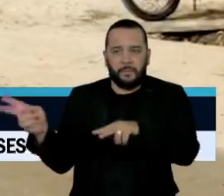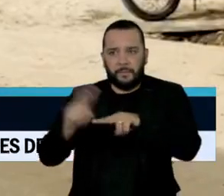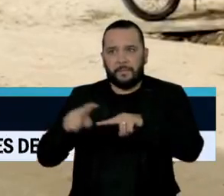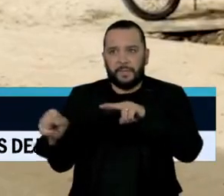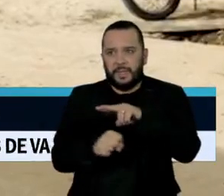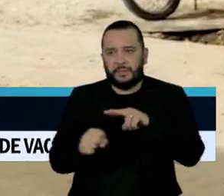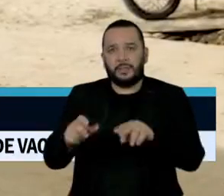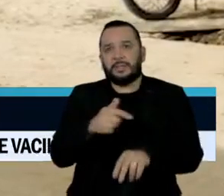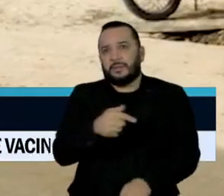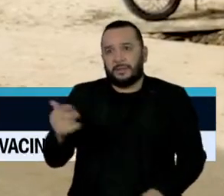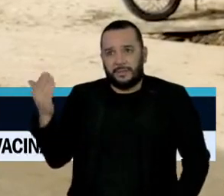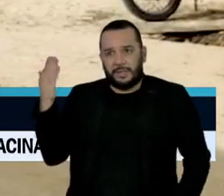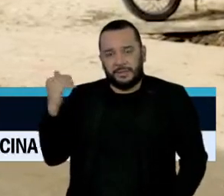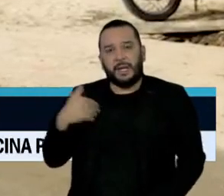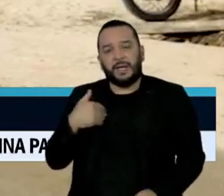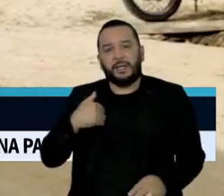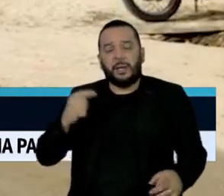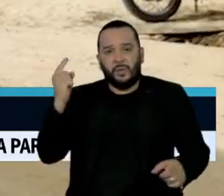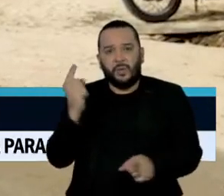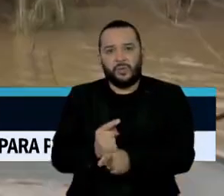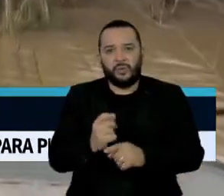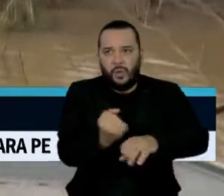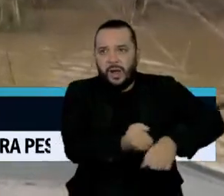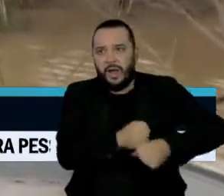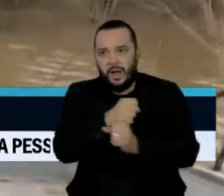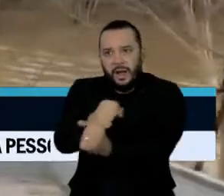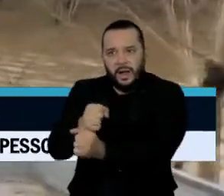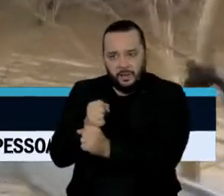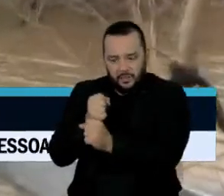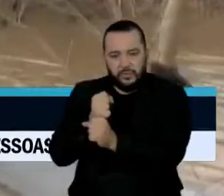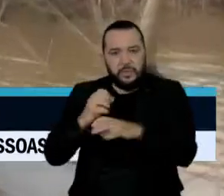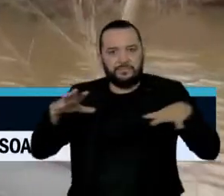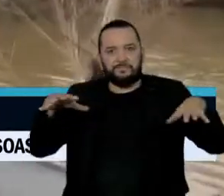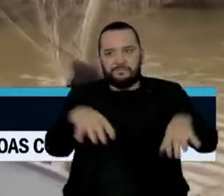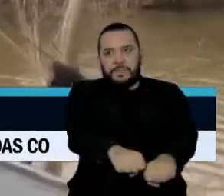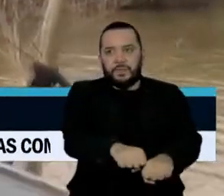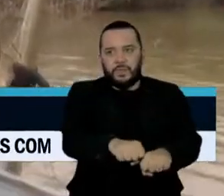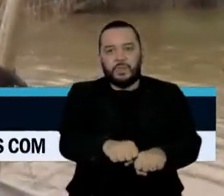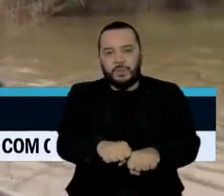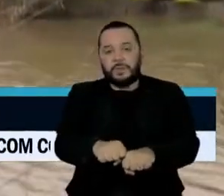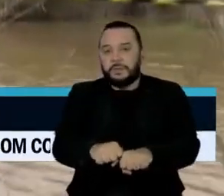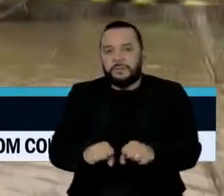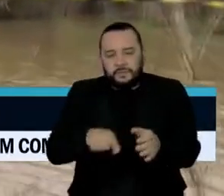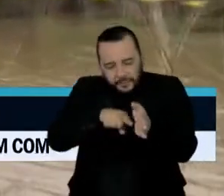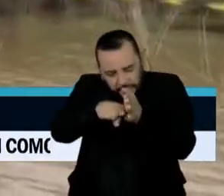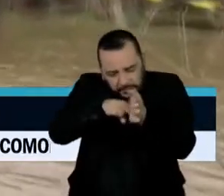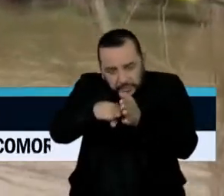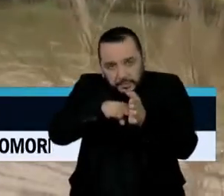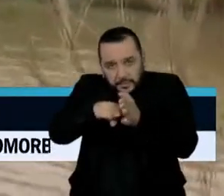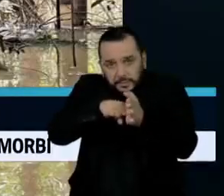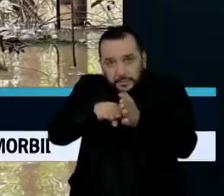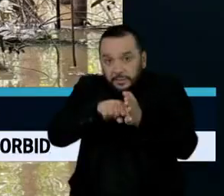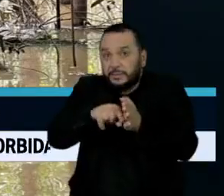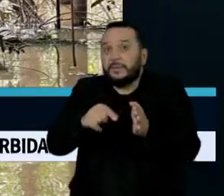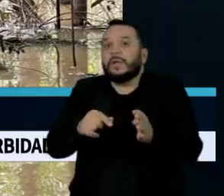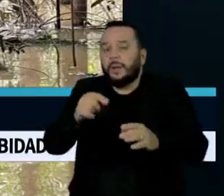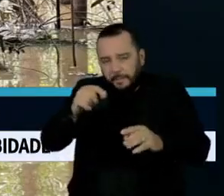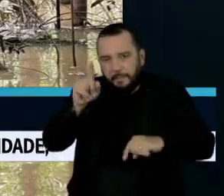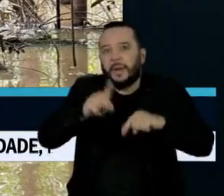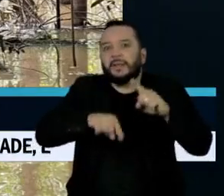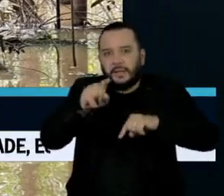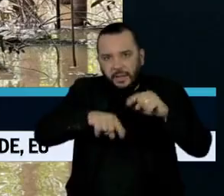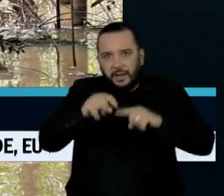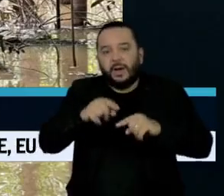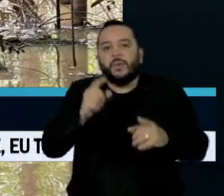Um remo de madeira foi apreendido no local. O resultado da perícia do material aparentemente humano, encontrado